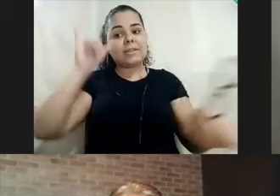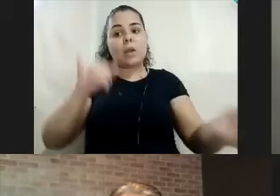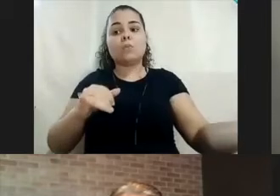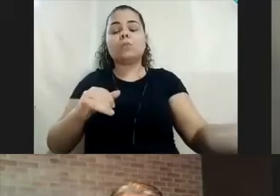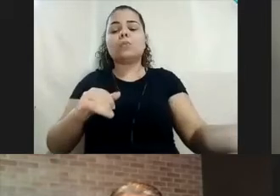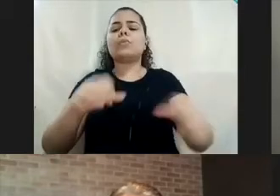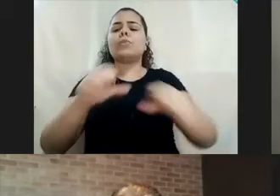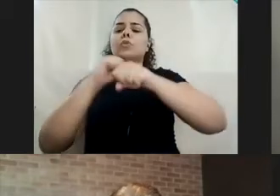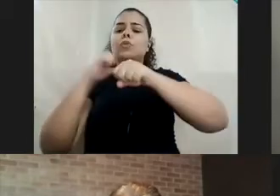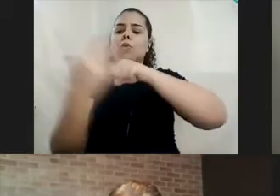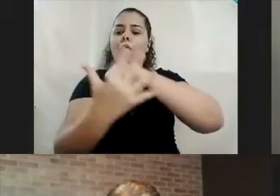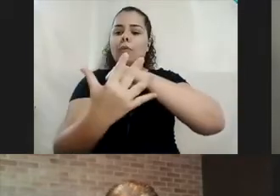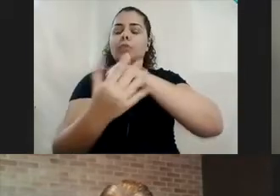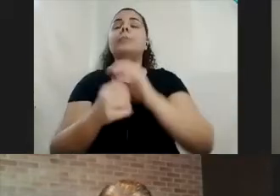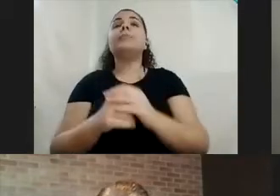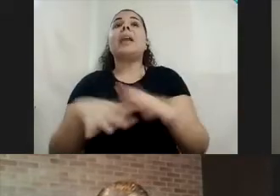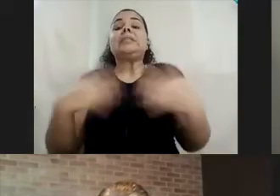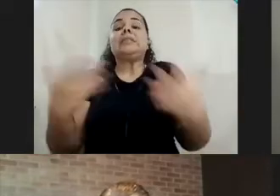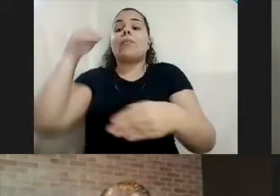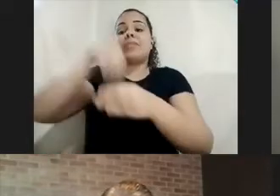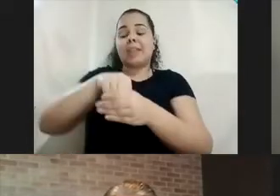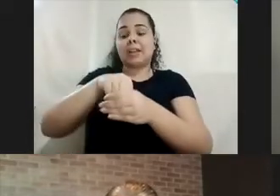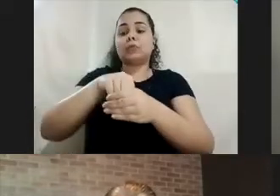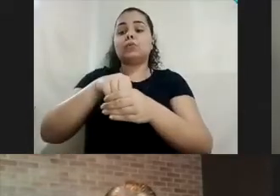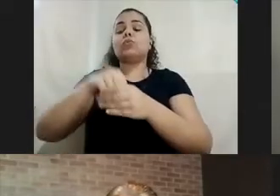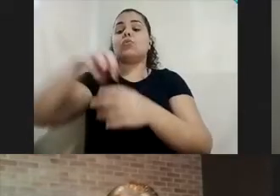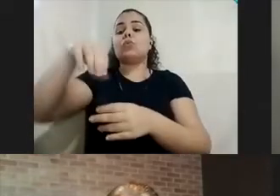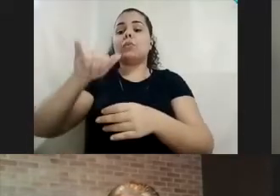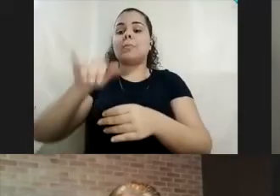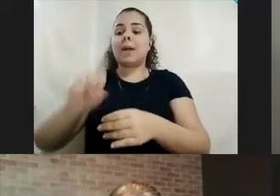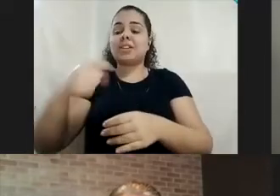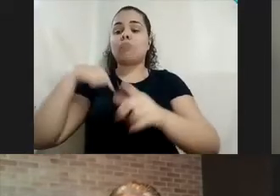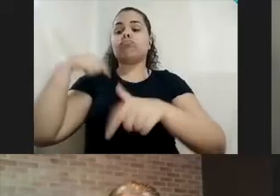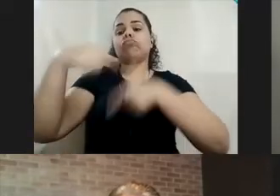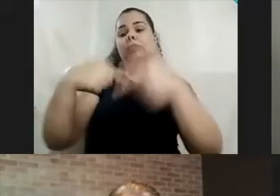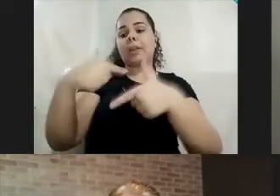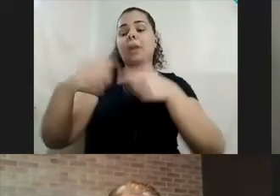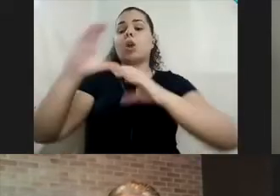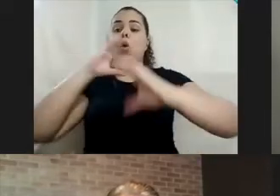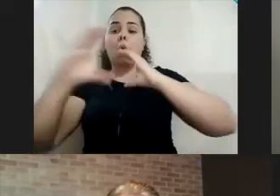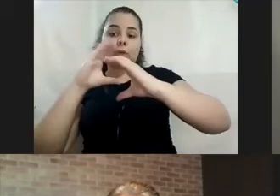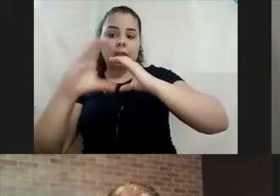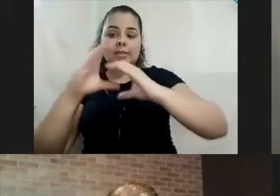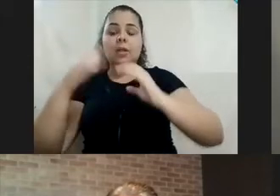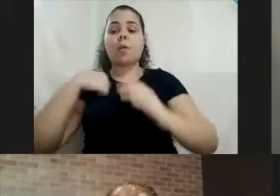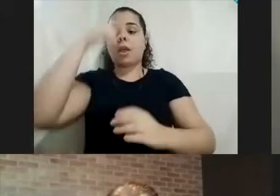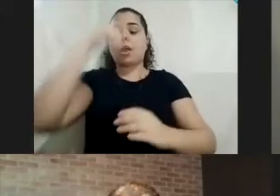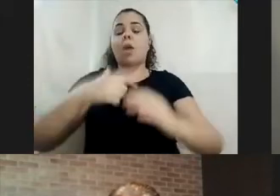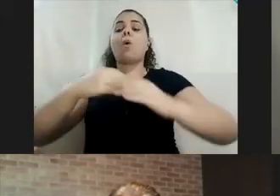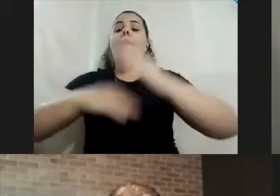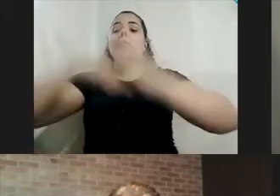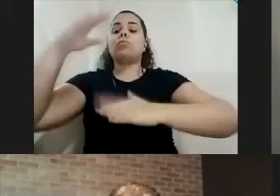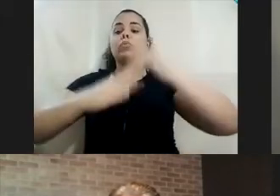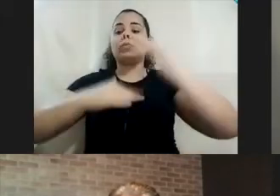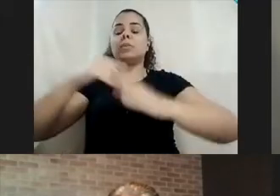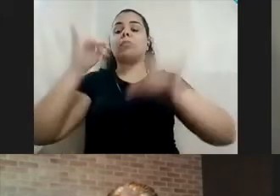Então, dentro do MAIS, eu trabalho na área de comunicação, sou publicitária, como o Gabriel falou no início da nossa conversa, eu